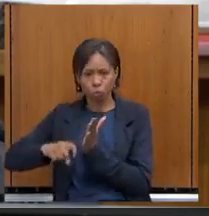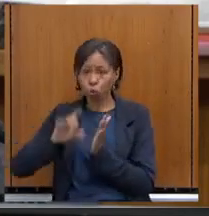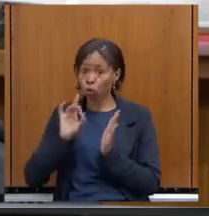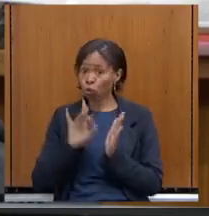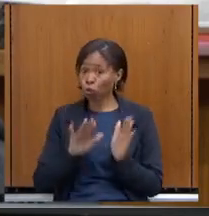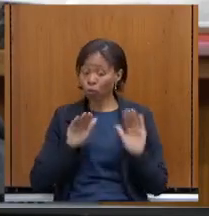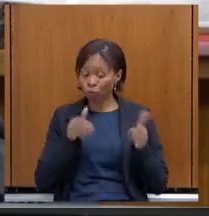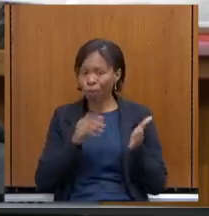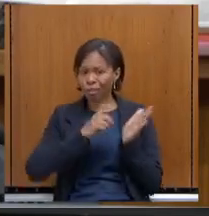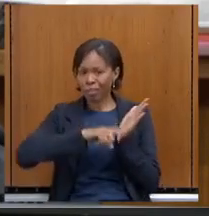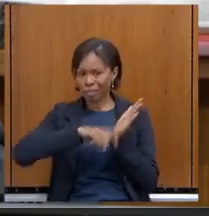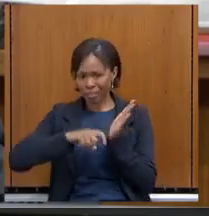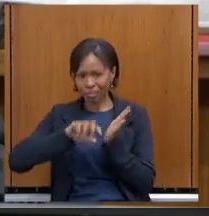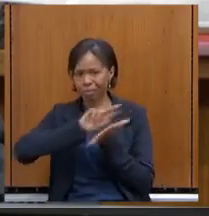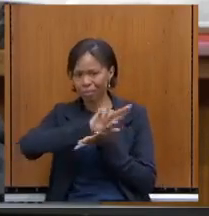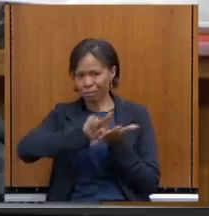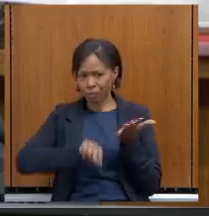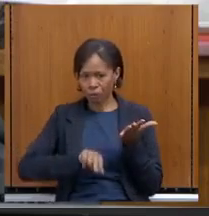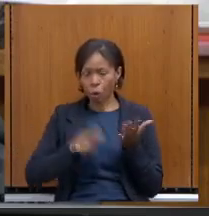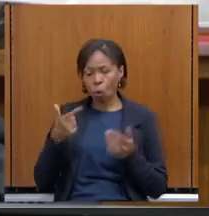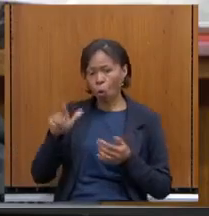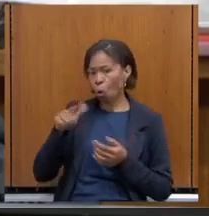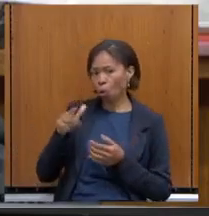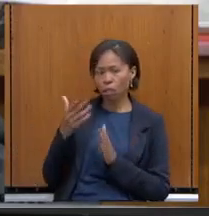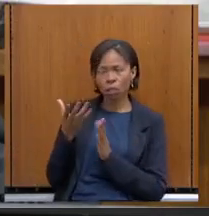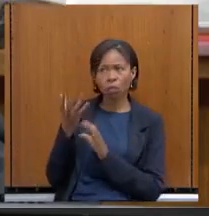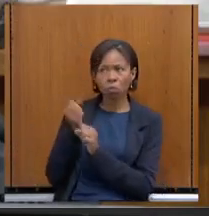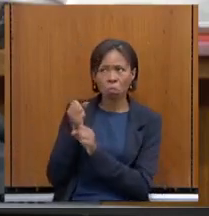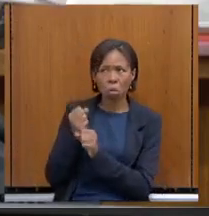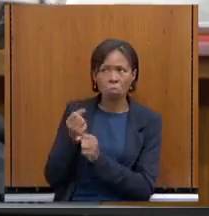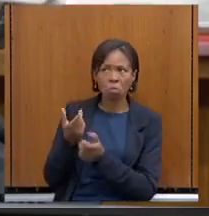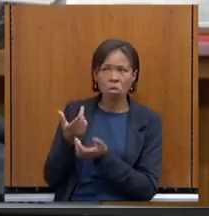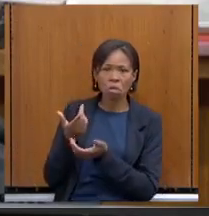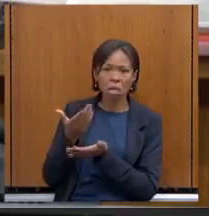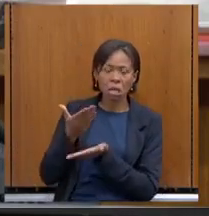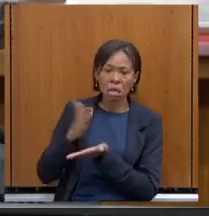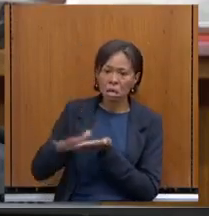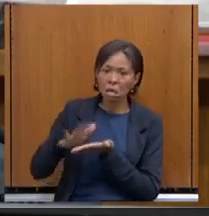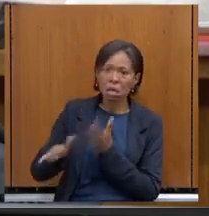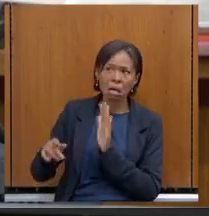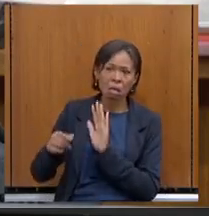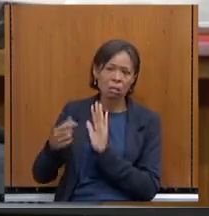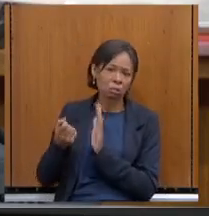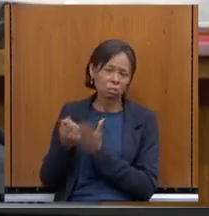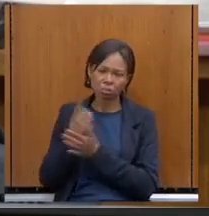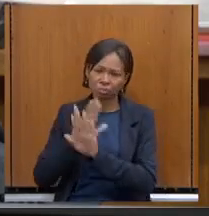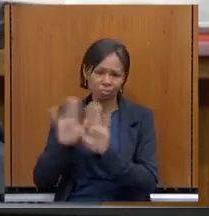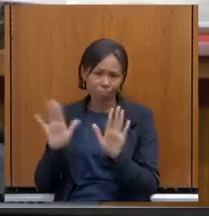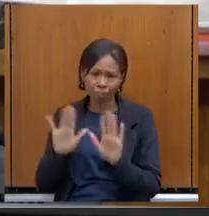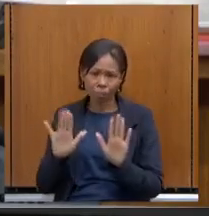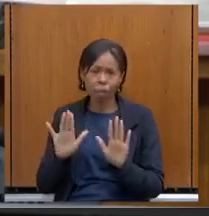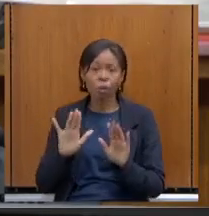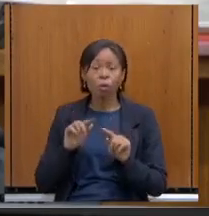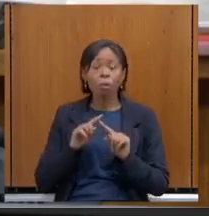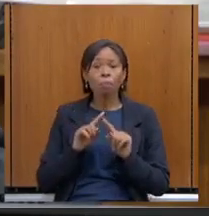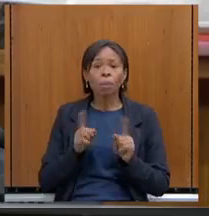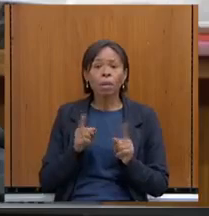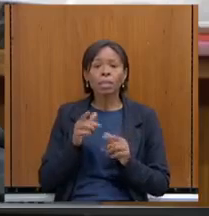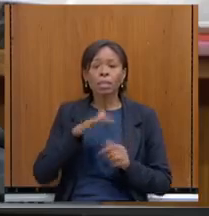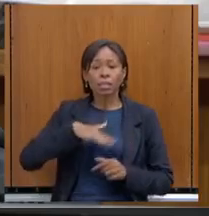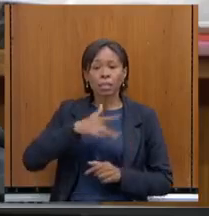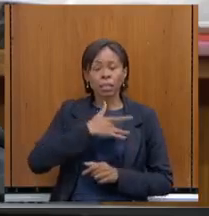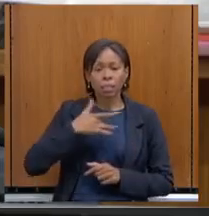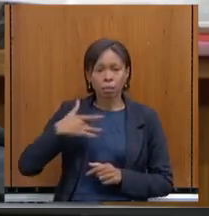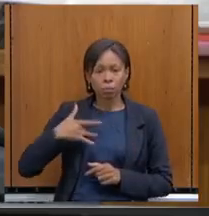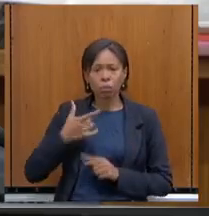do Estado não entram para o índice, mas que foram objeto de direcionalmente recursos para a saúde. Eu vou insistir, o ano de 2020 foi